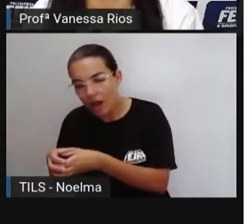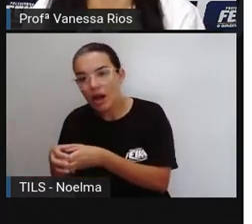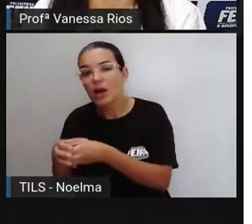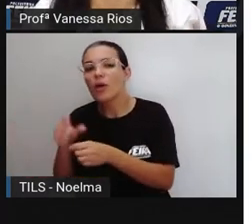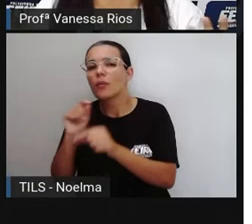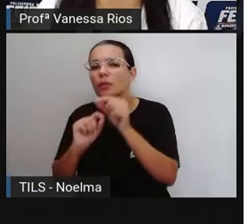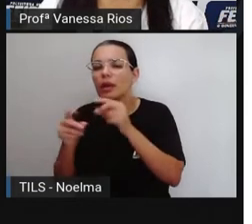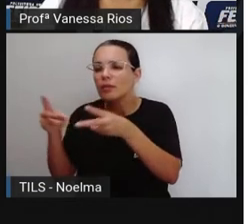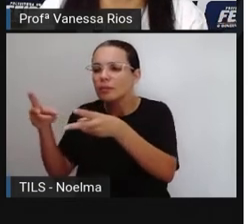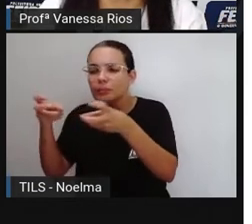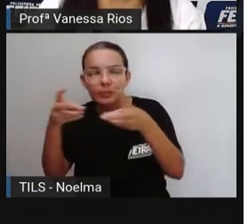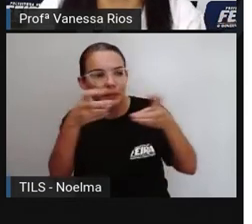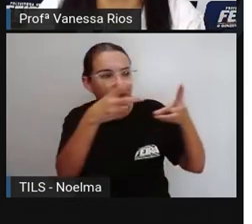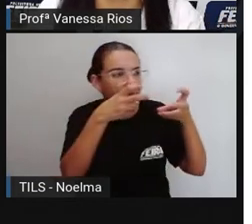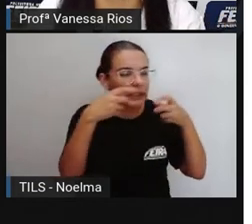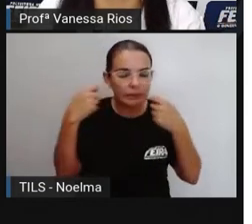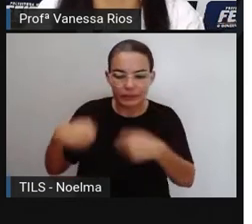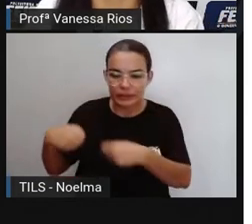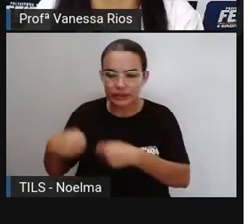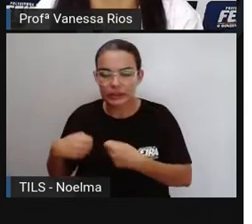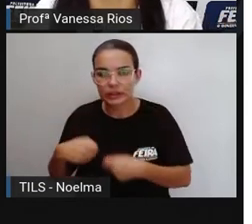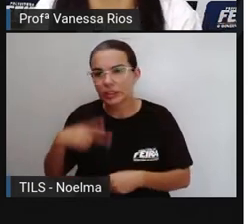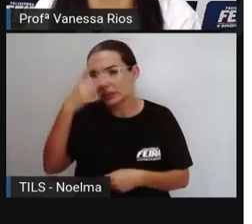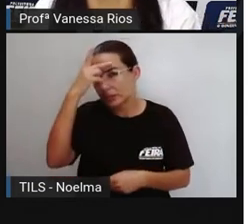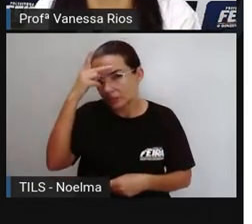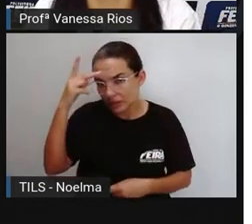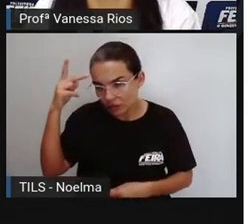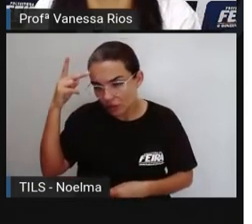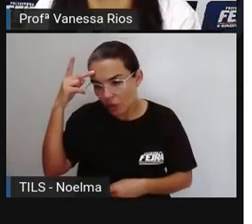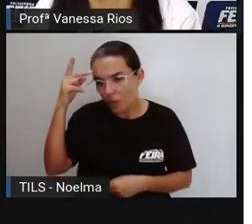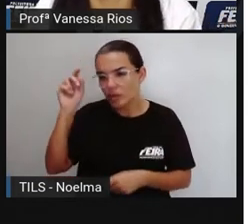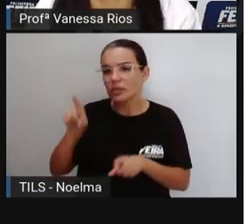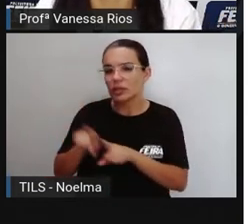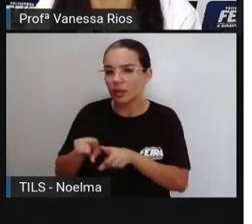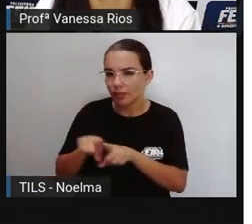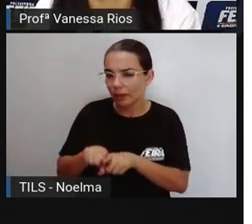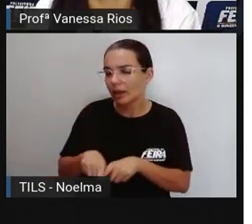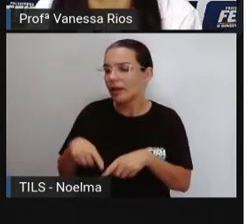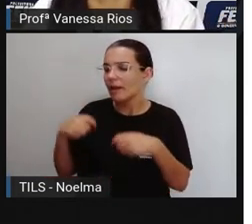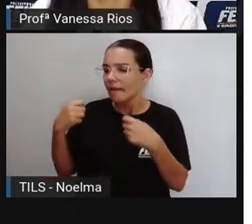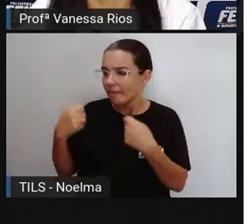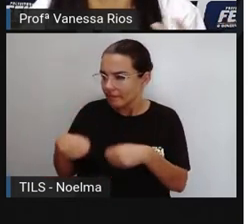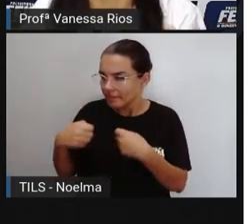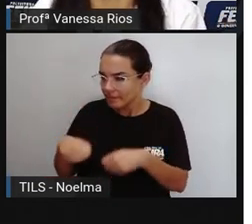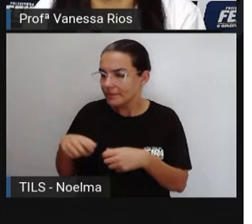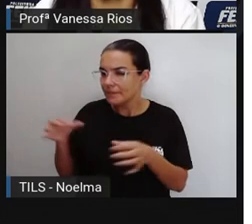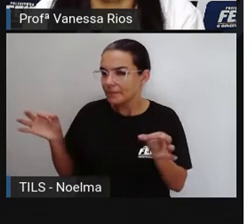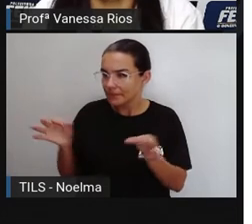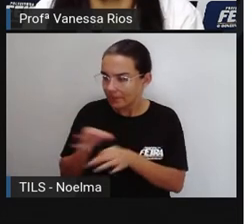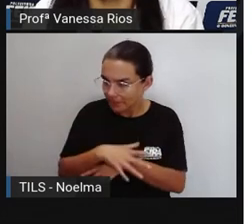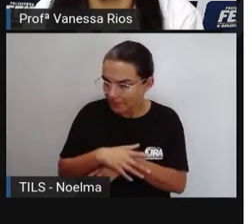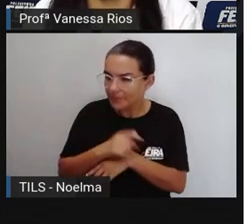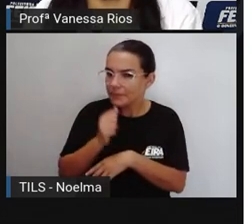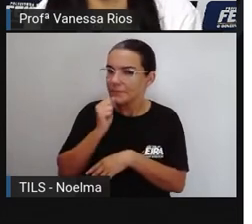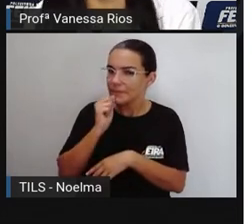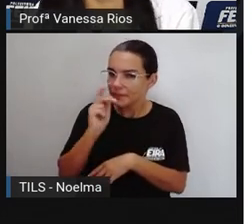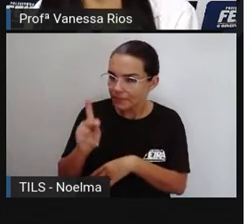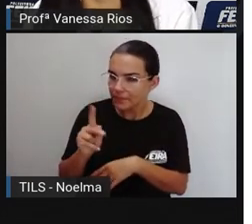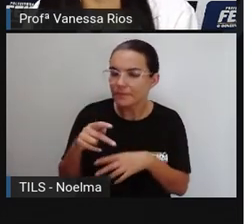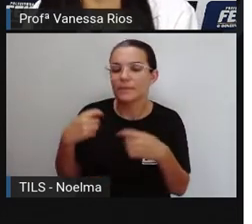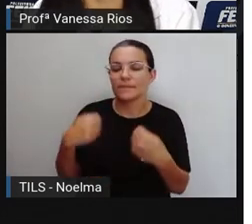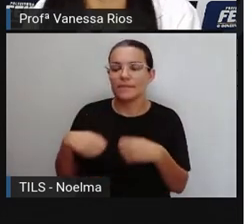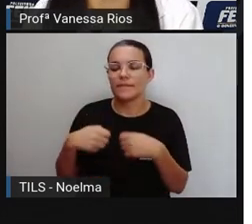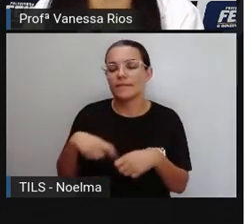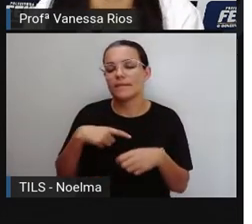observar as necessidades das pessoas e conseguir fazer com que essas necessidades sejam atendidas, elas